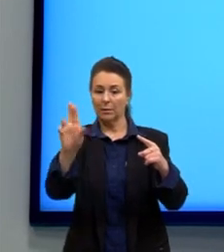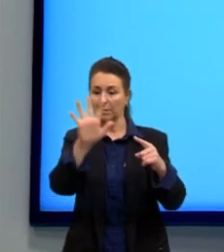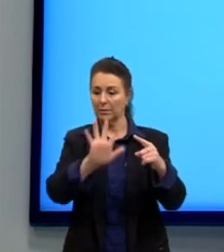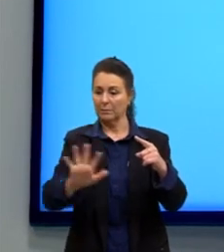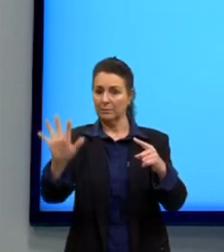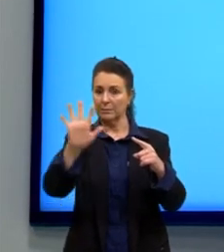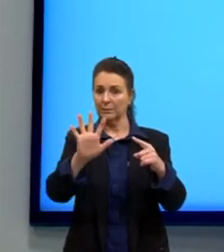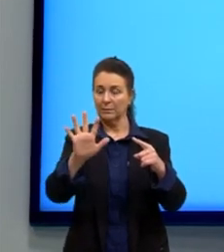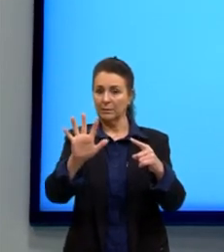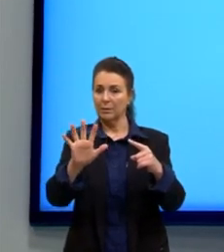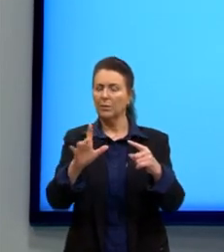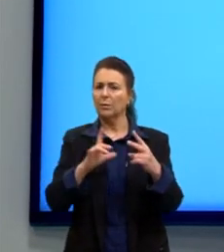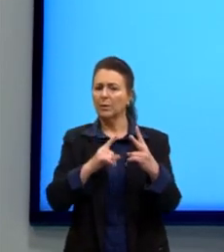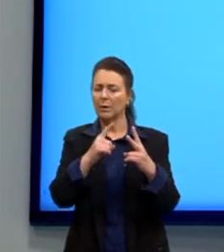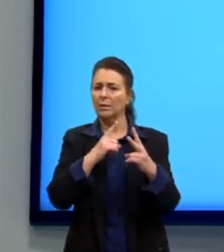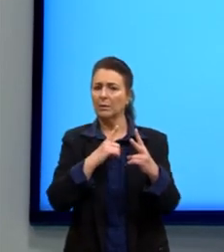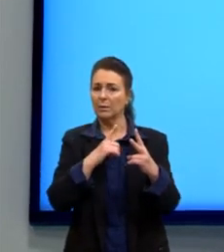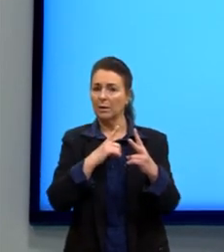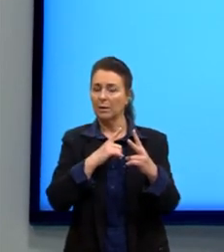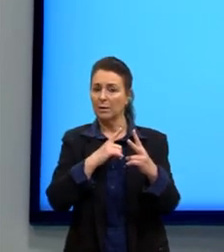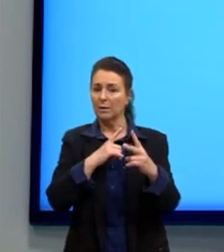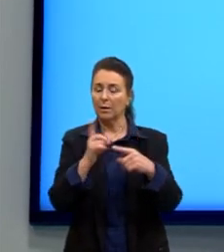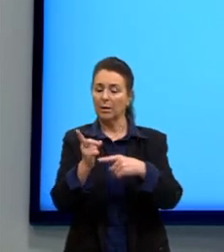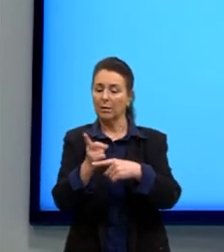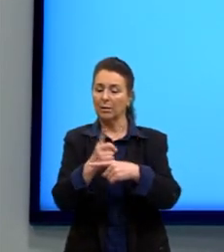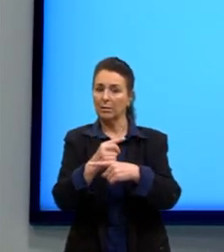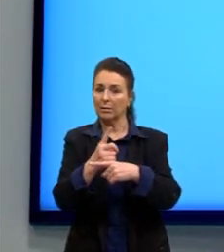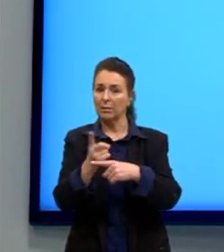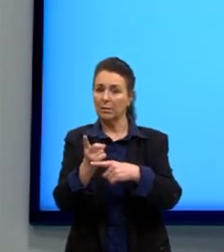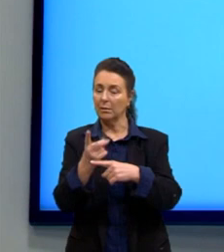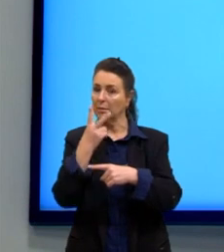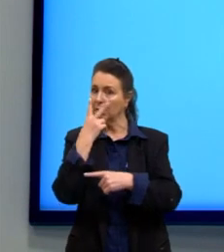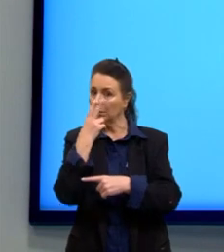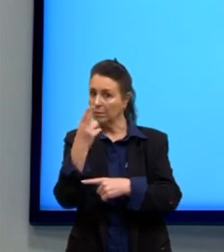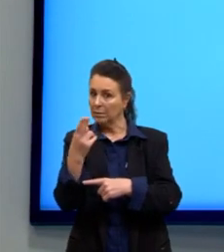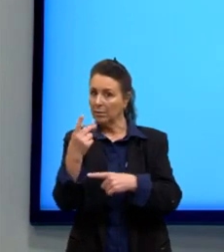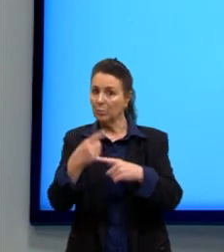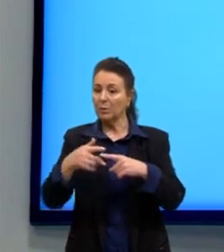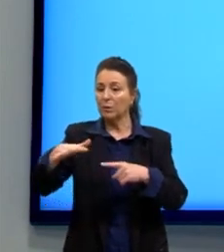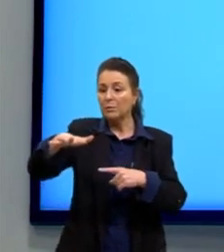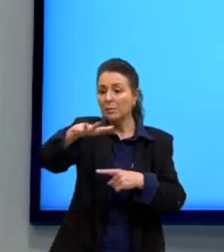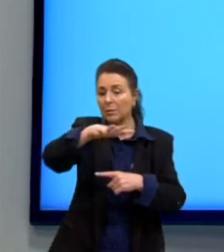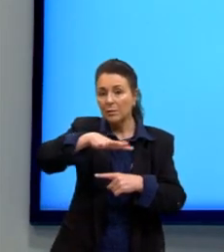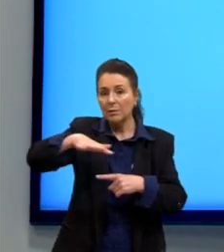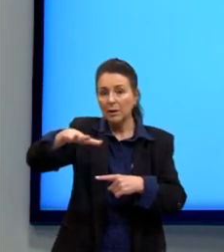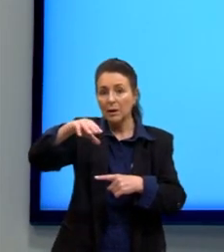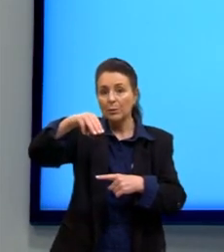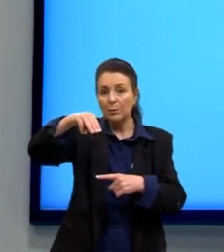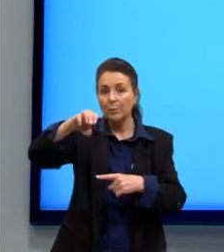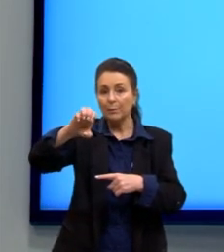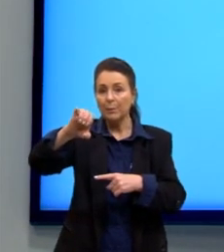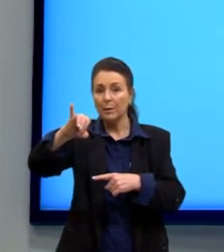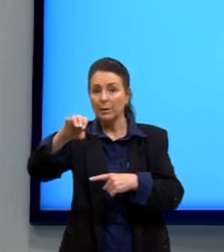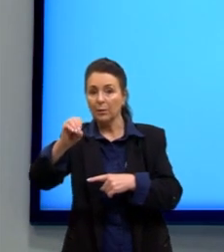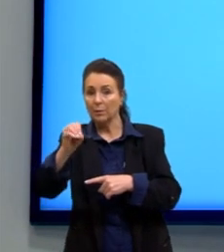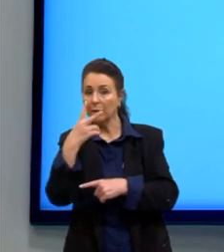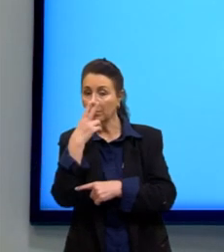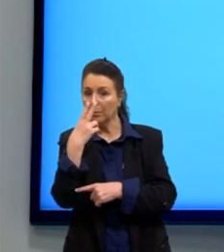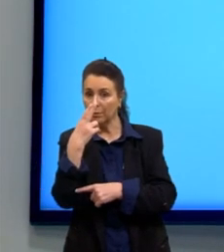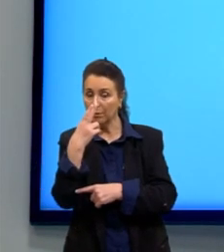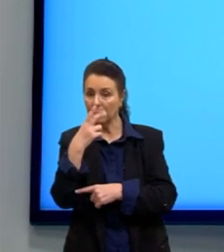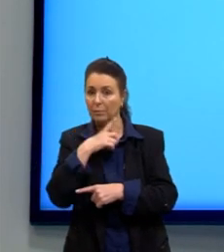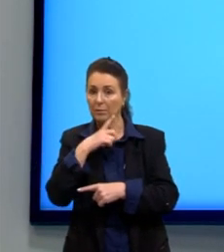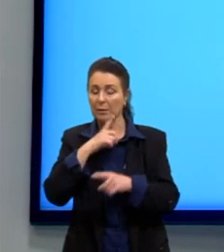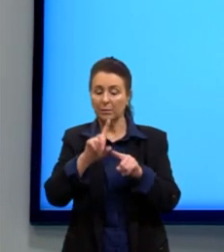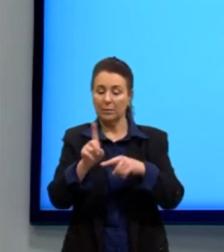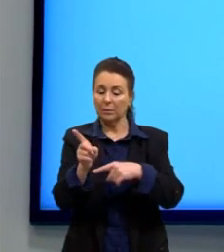Então, aqui a gente vai ter a mesma velocidade do som, porque a gente tem o quê? O mesmo meio, tá? Então, vai ter a mesma